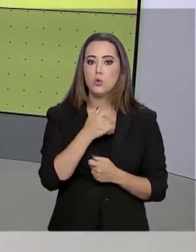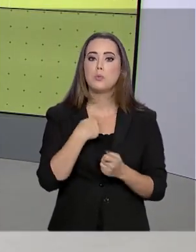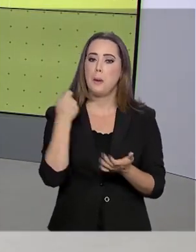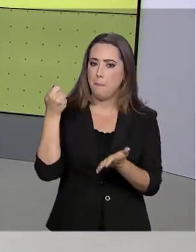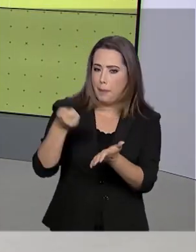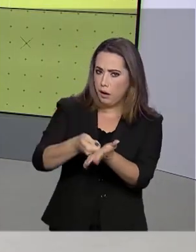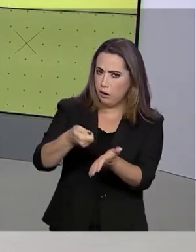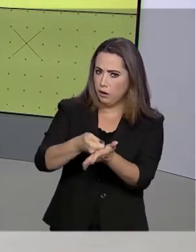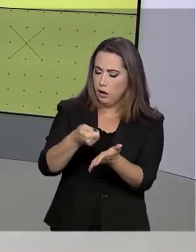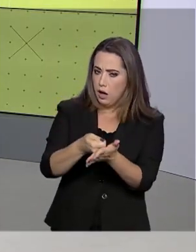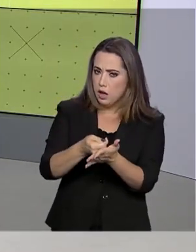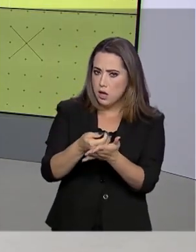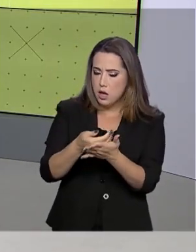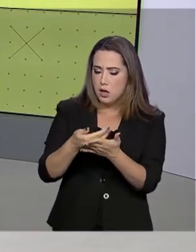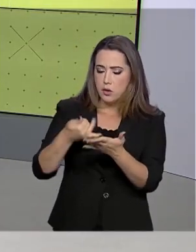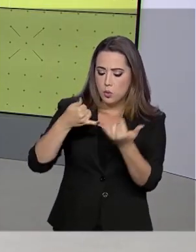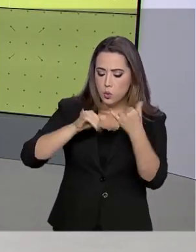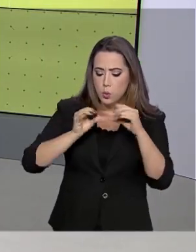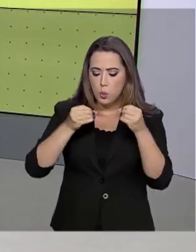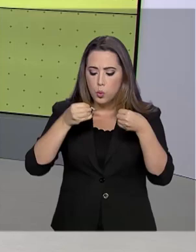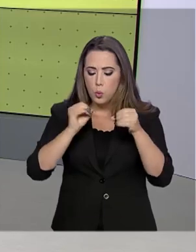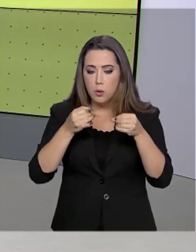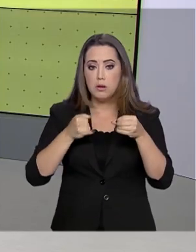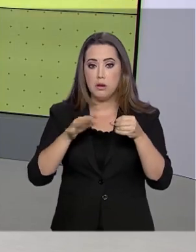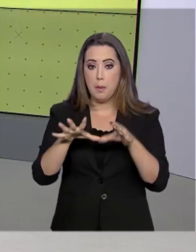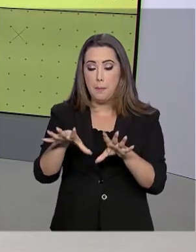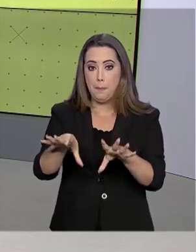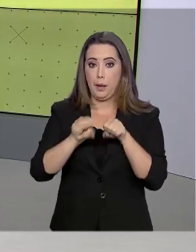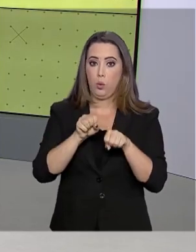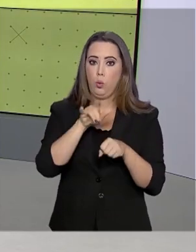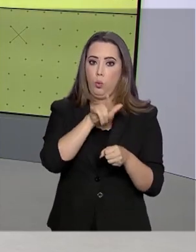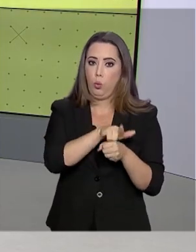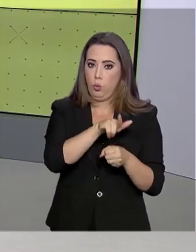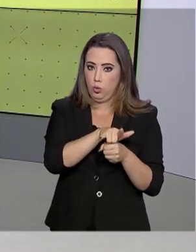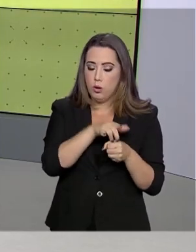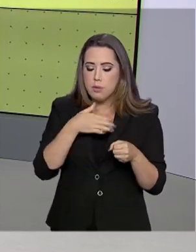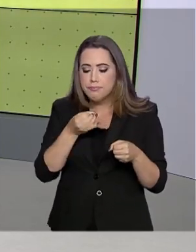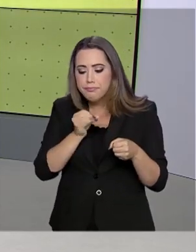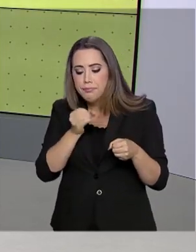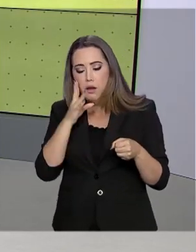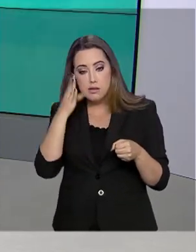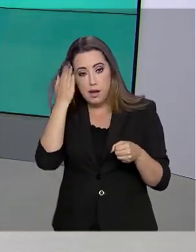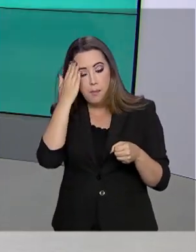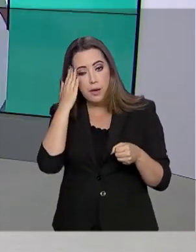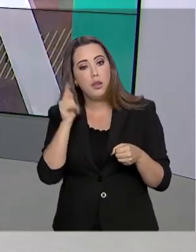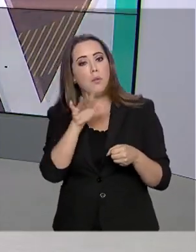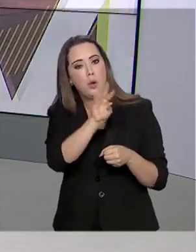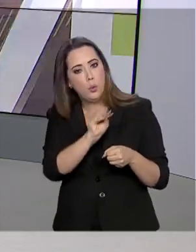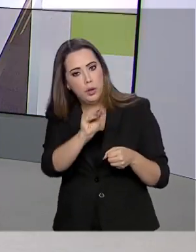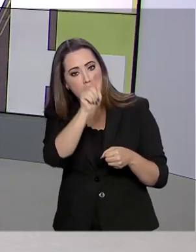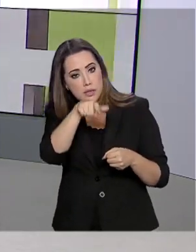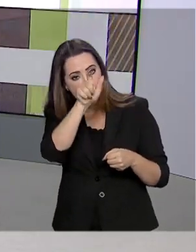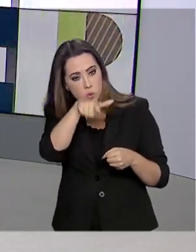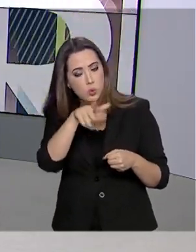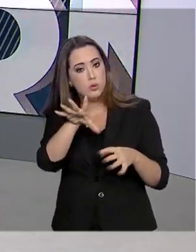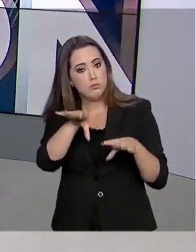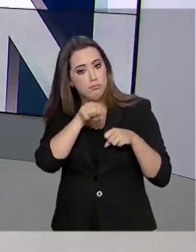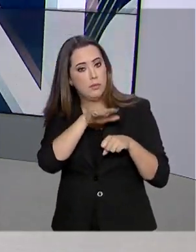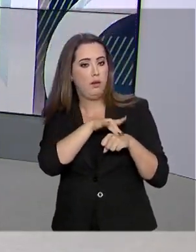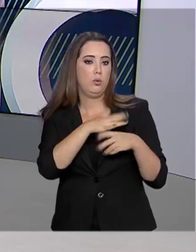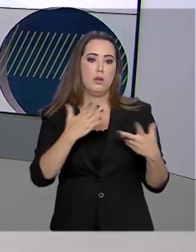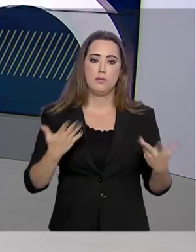exame para a detecção do coronavírus e assumir a responsabilidade de monitorar, acompanhar e tratar os casos da doença.